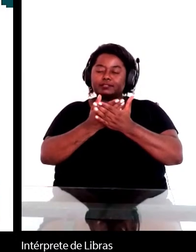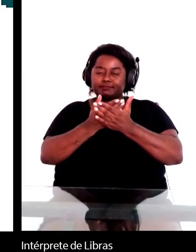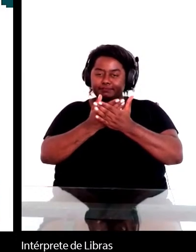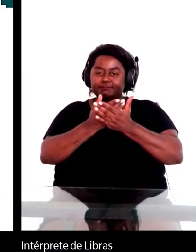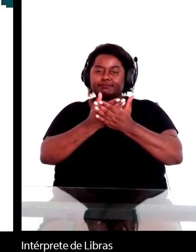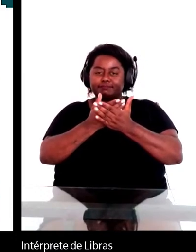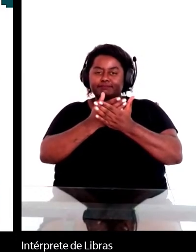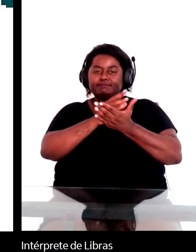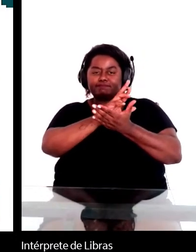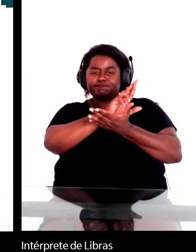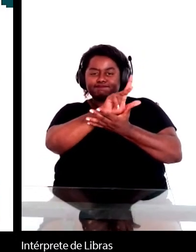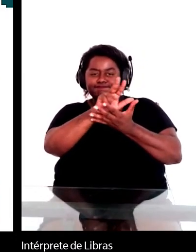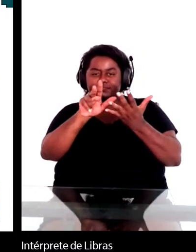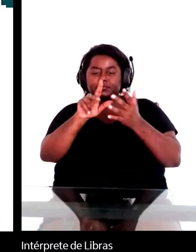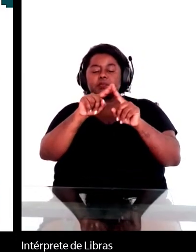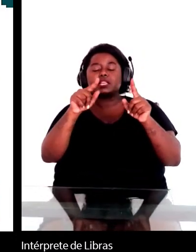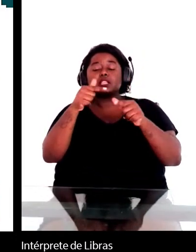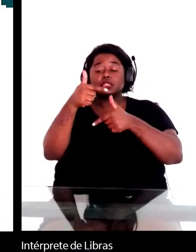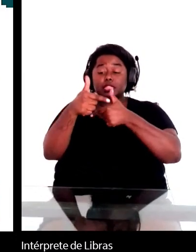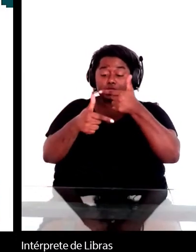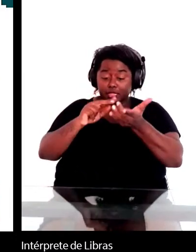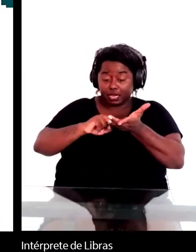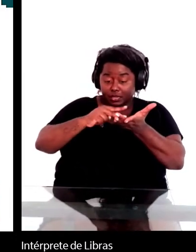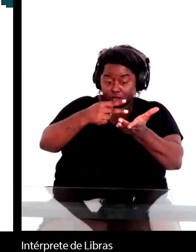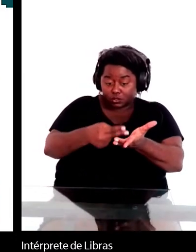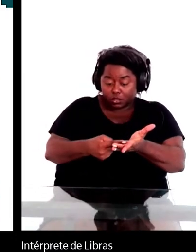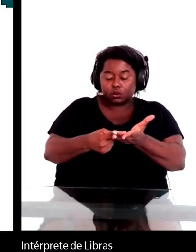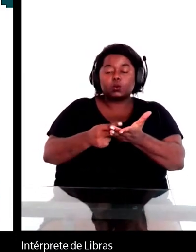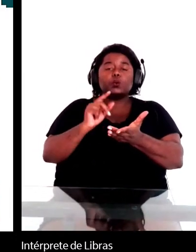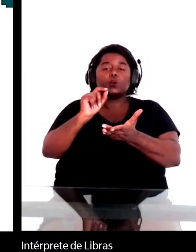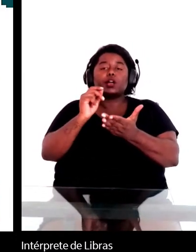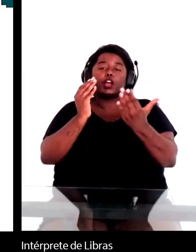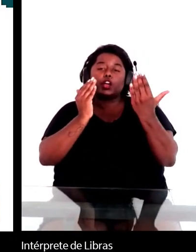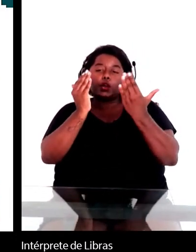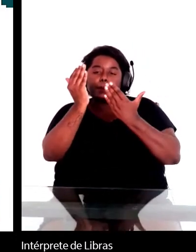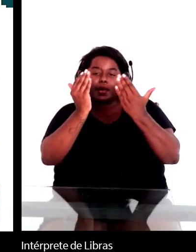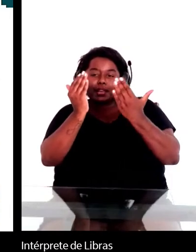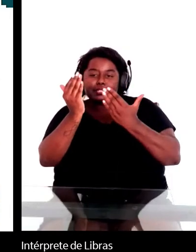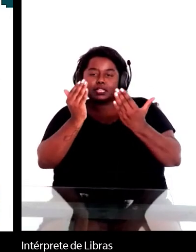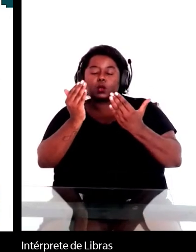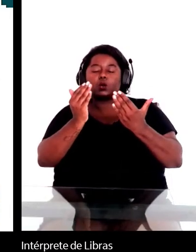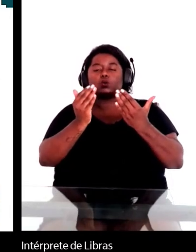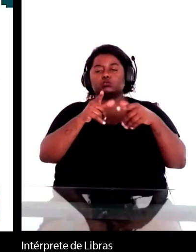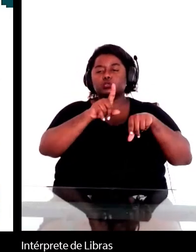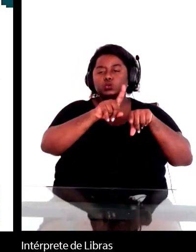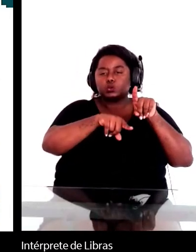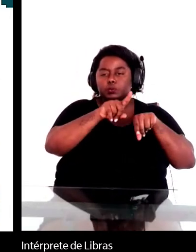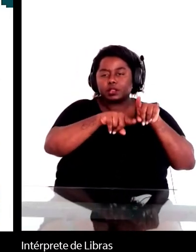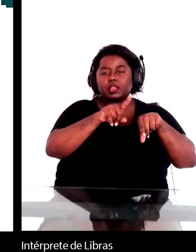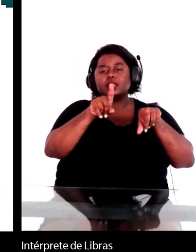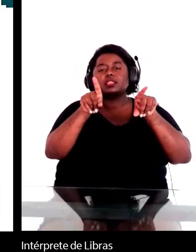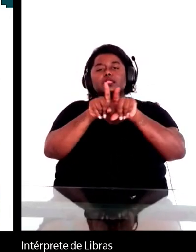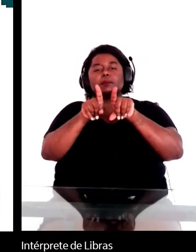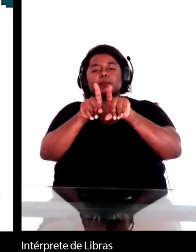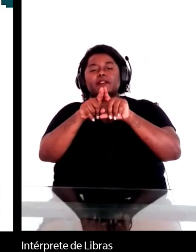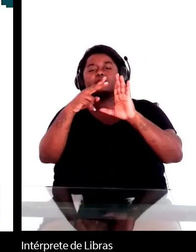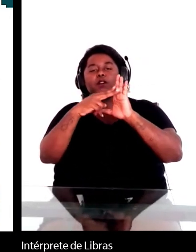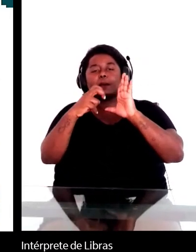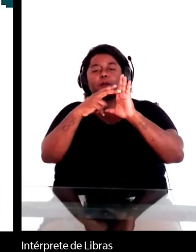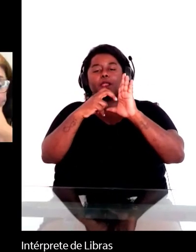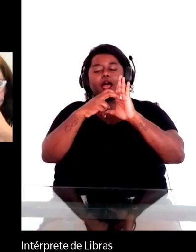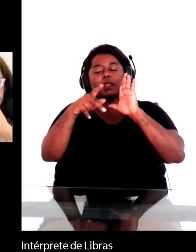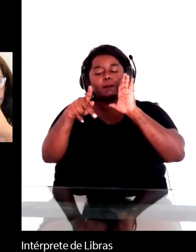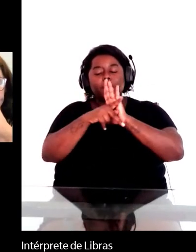a partir da tradução, é a comparação dos instrumentos e ofícios de escravidão, do vocabulário específico da